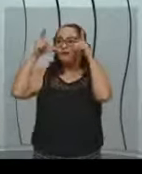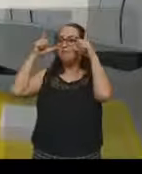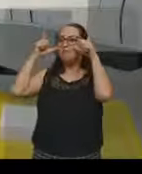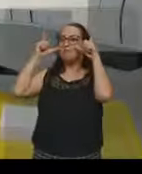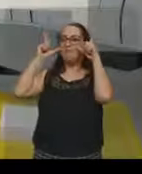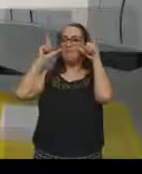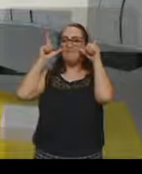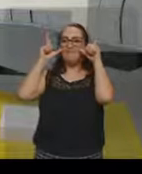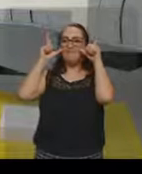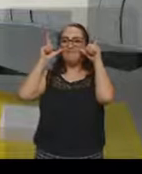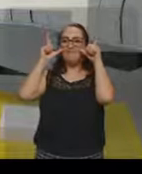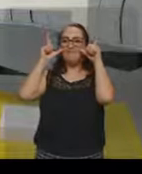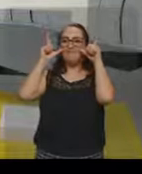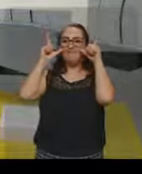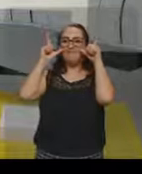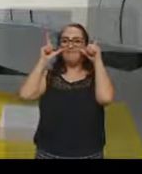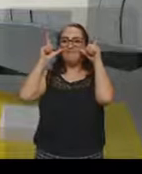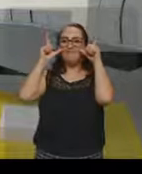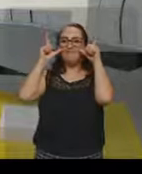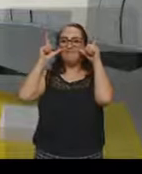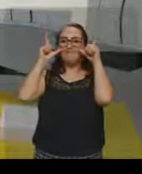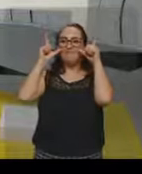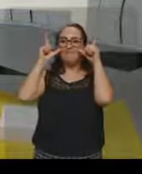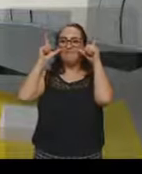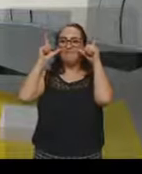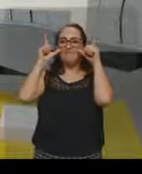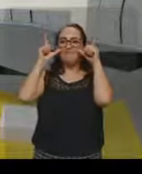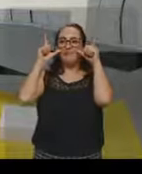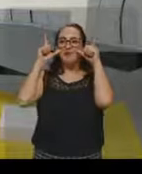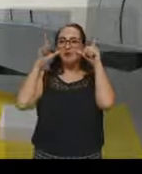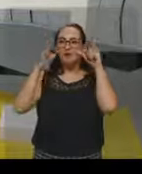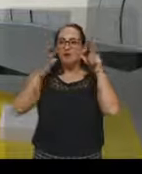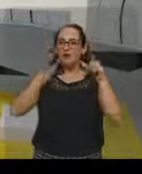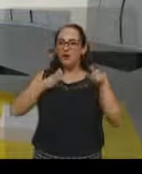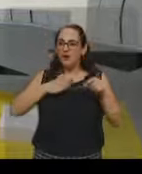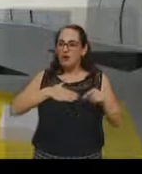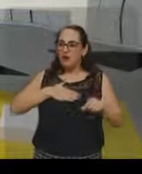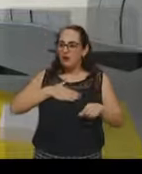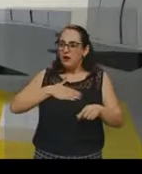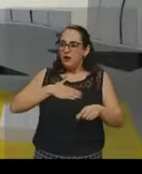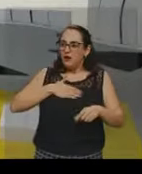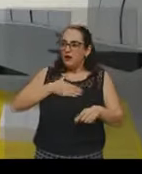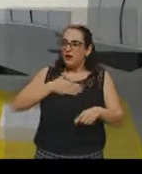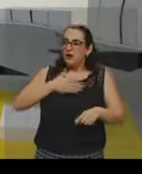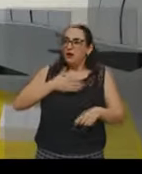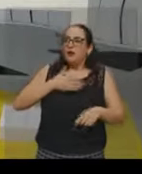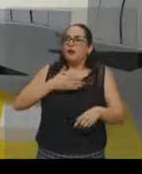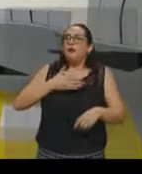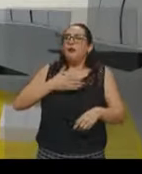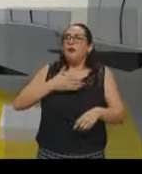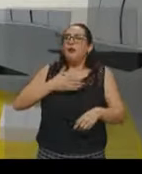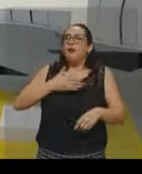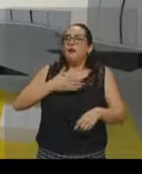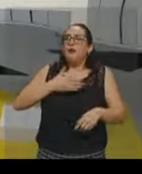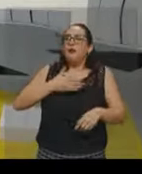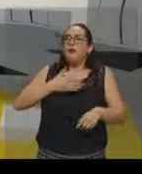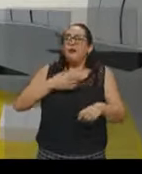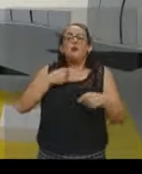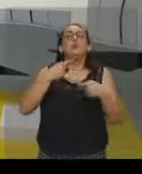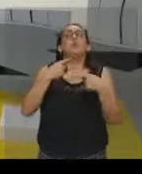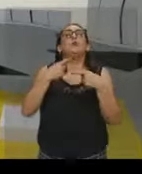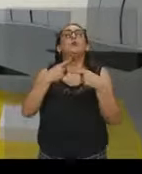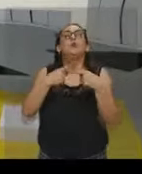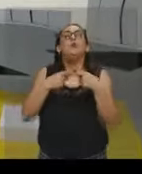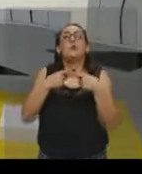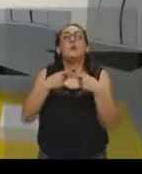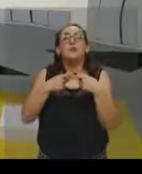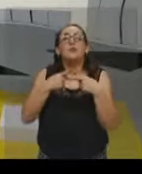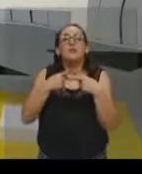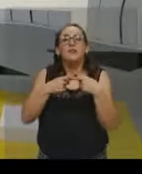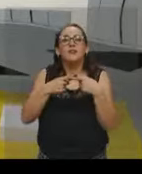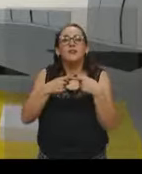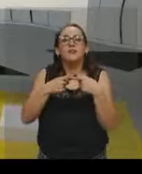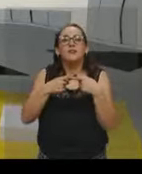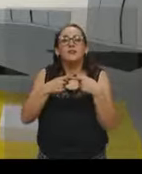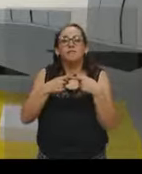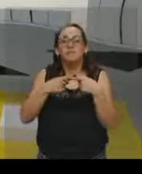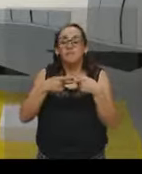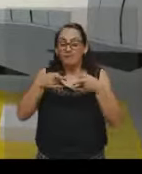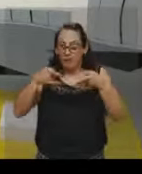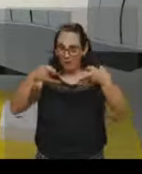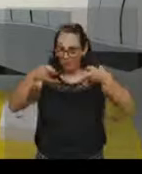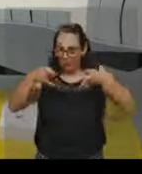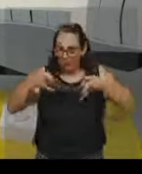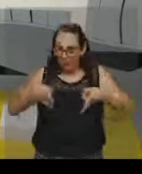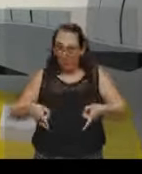e levei um baita susto. Por quê? Dentro do meu quarto, na